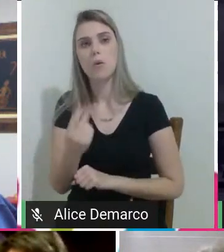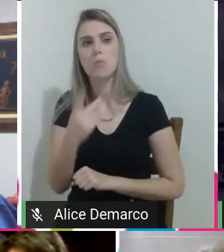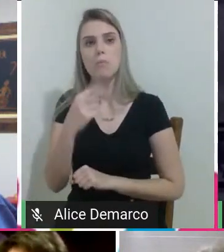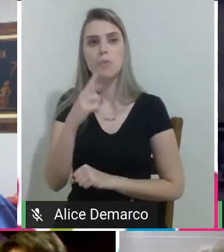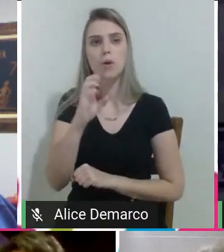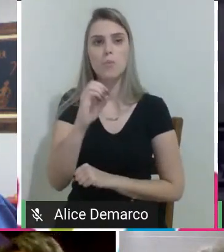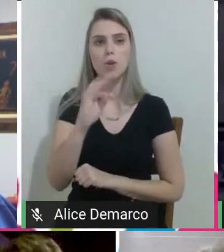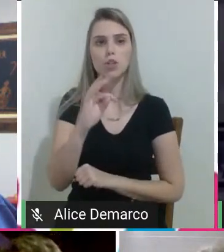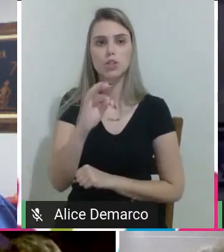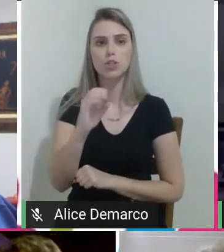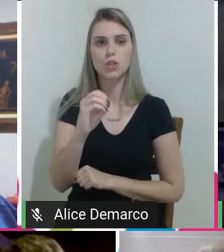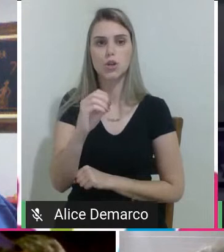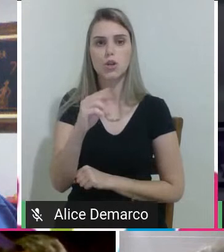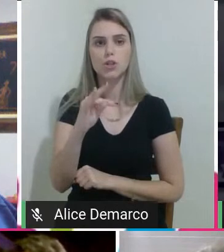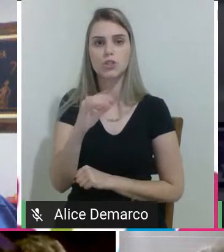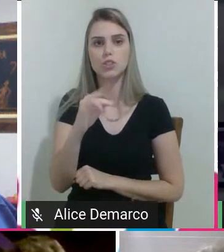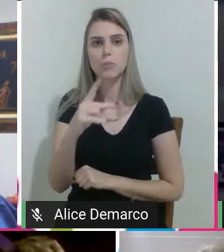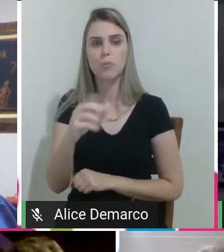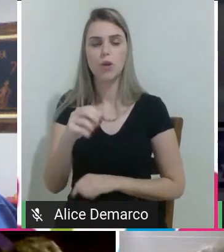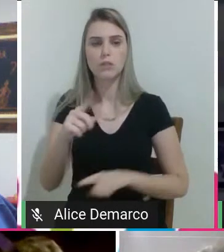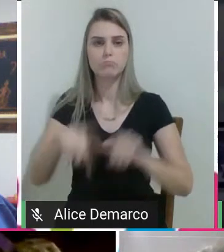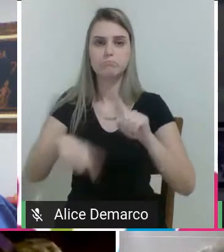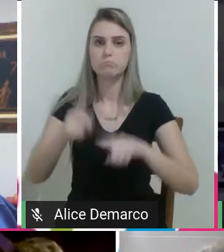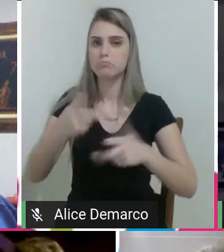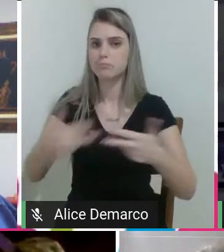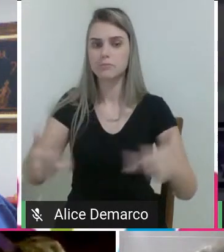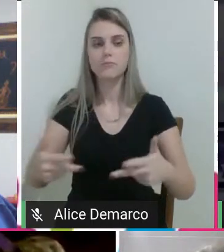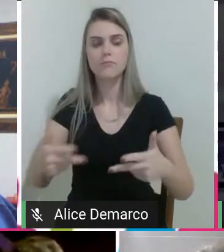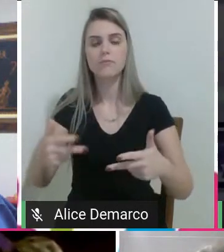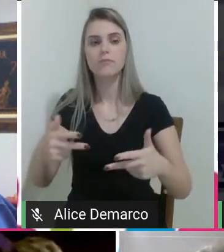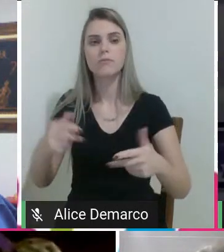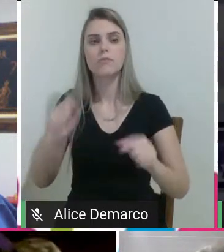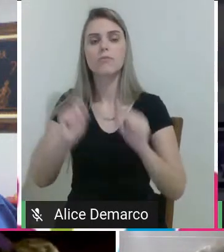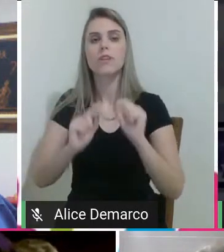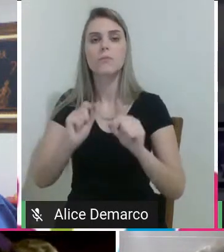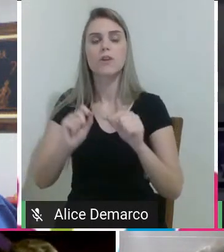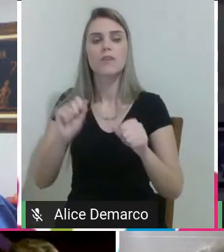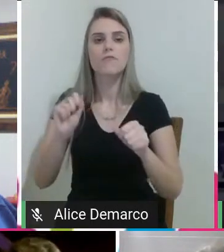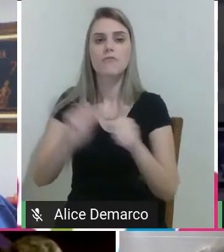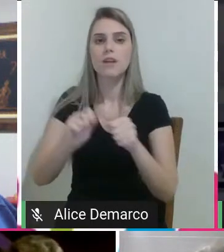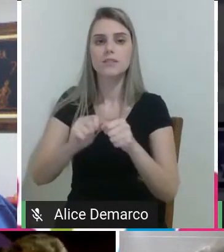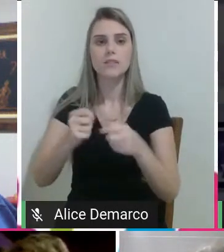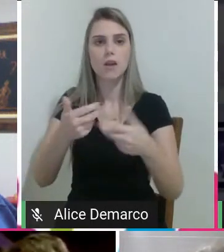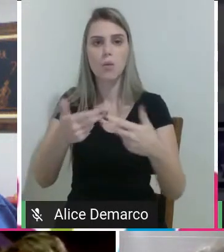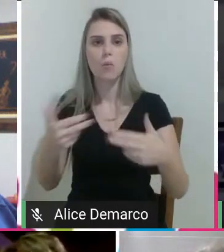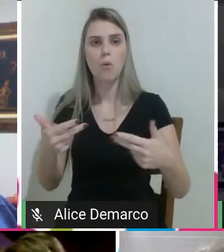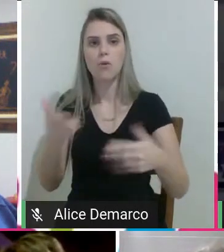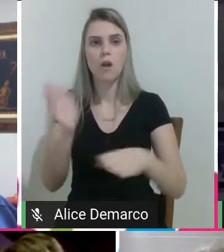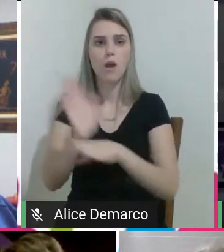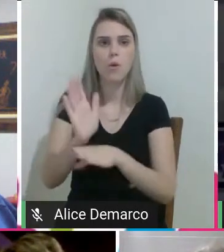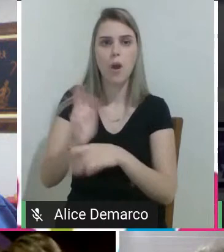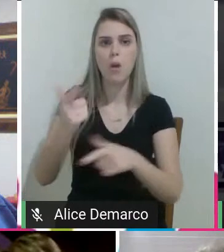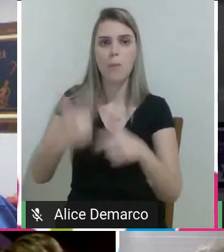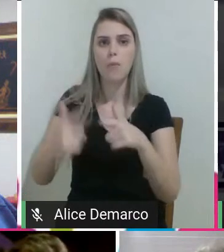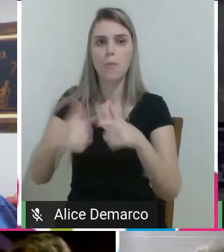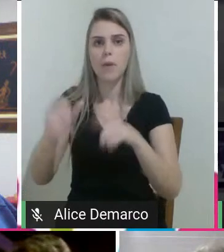algum equipamento, para ajudar em algo, para ajudar em algum problema social.